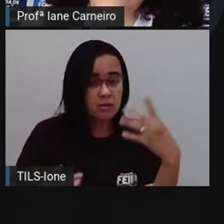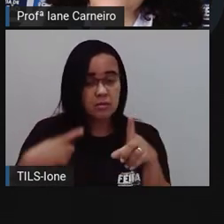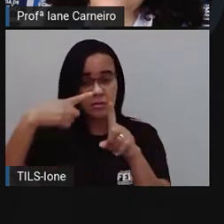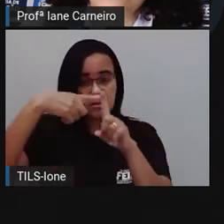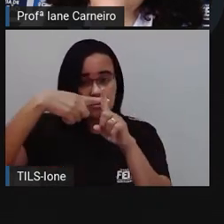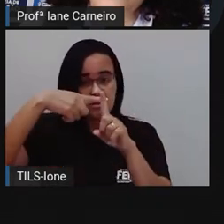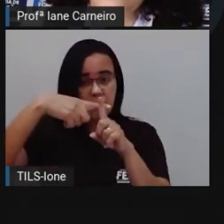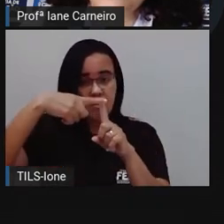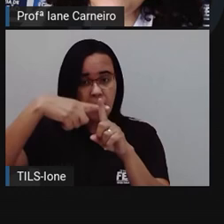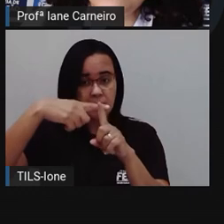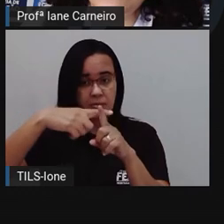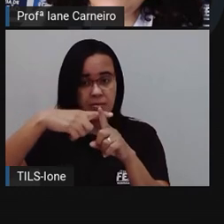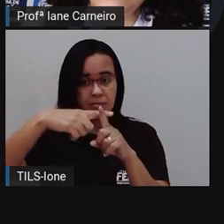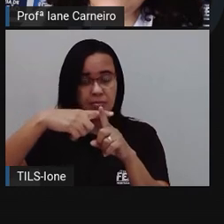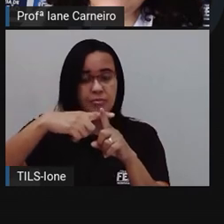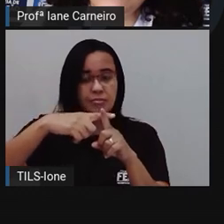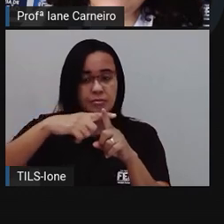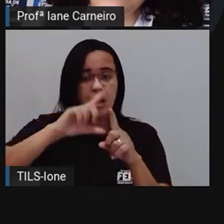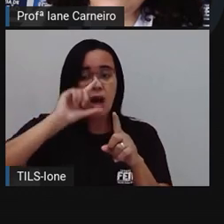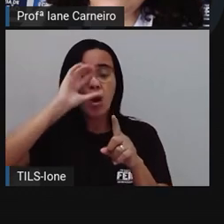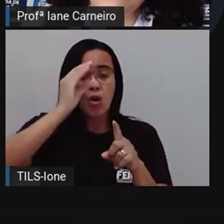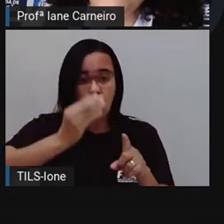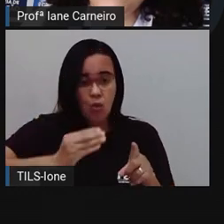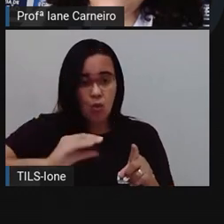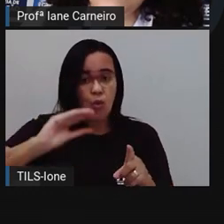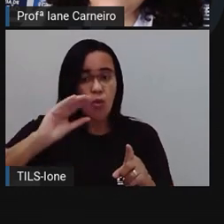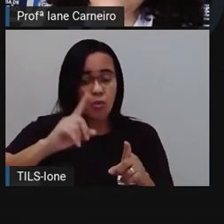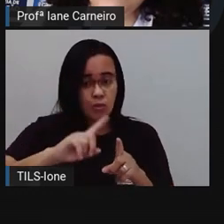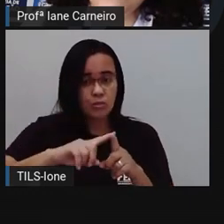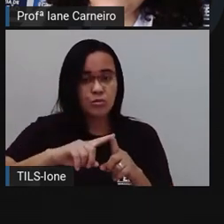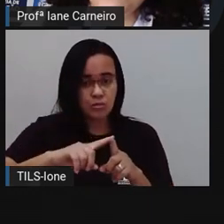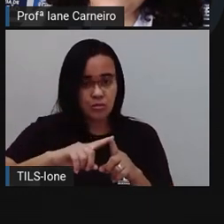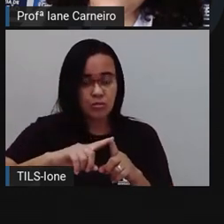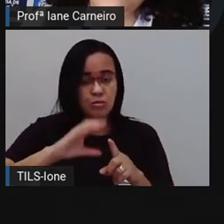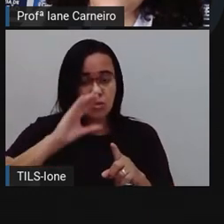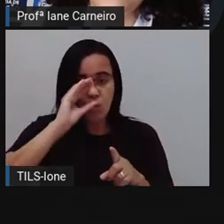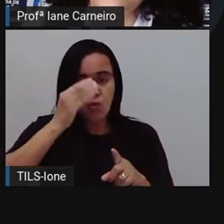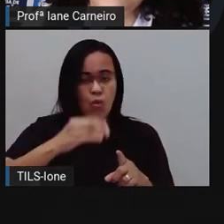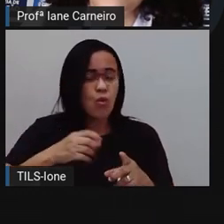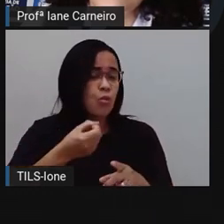a quantidade de lobos, ó. Foram quantos lobos?